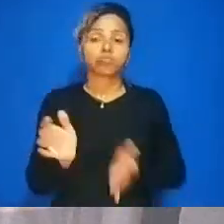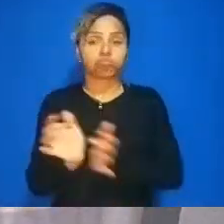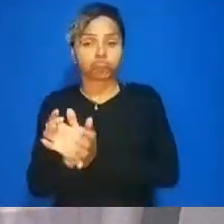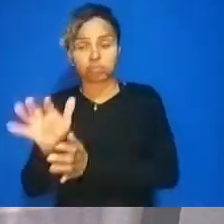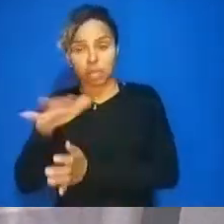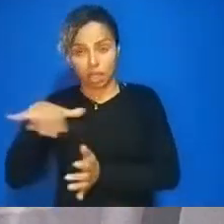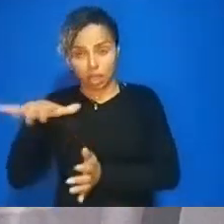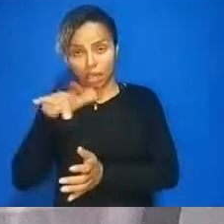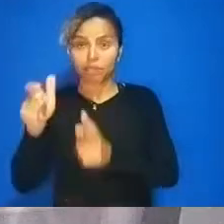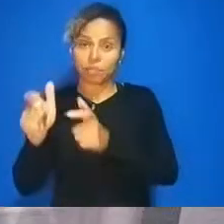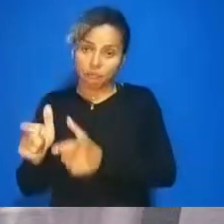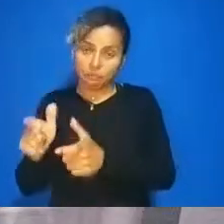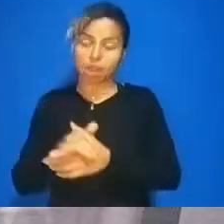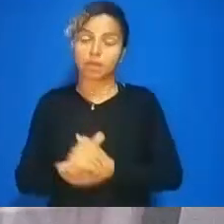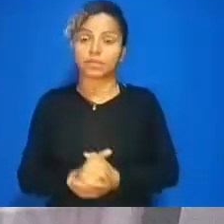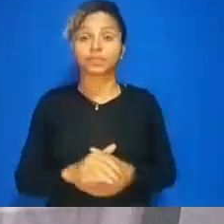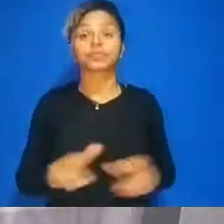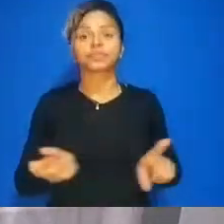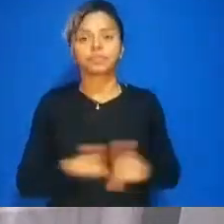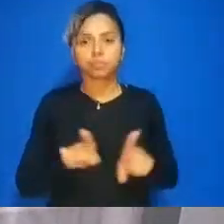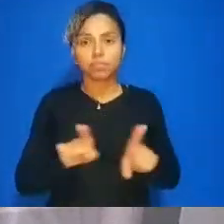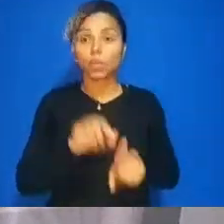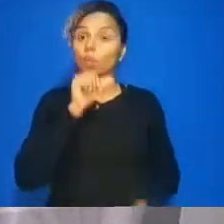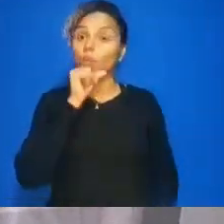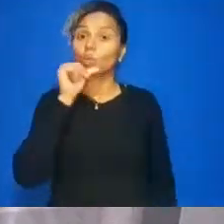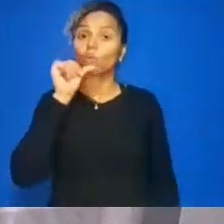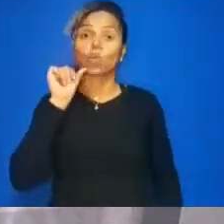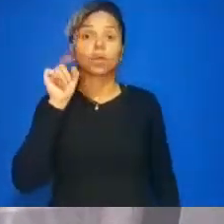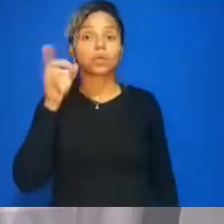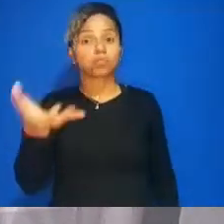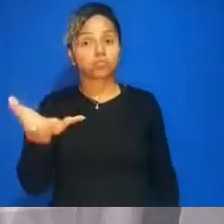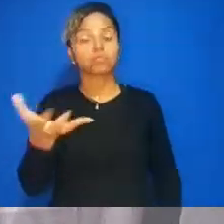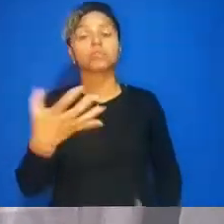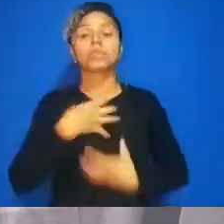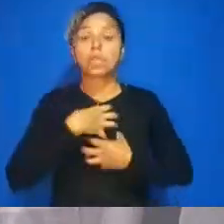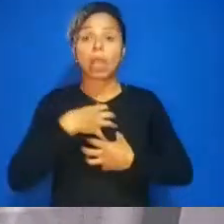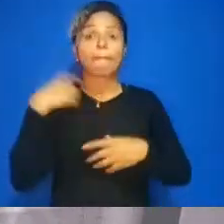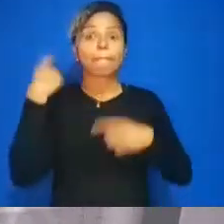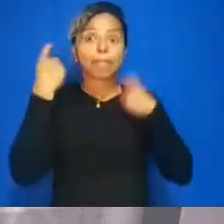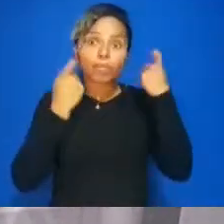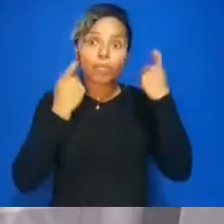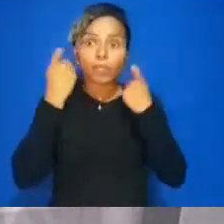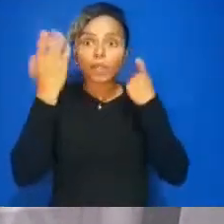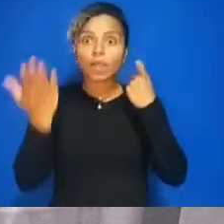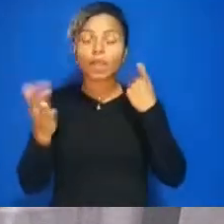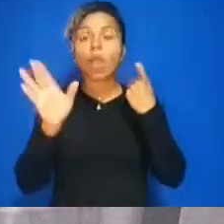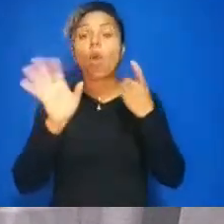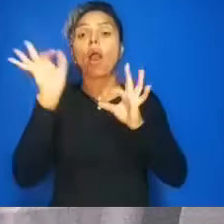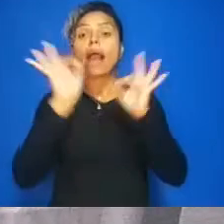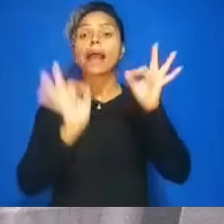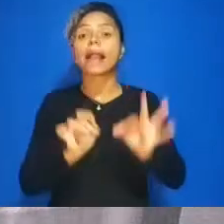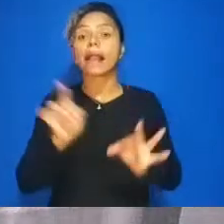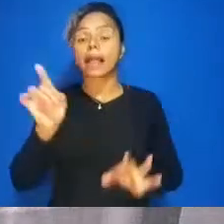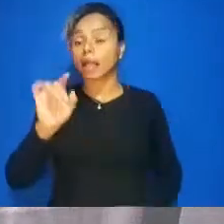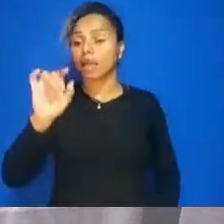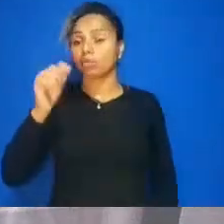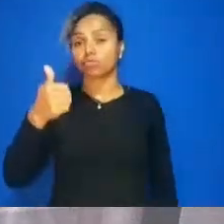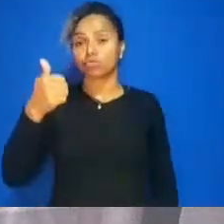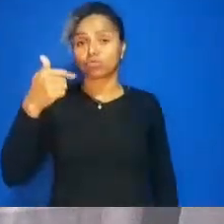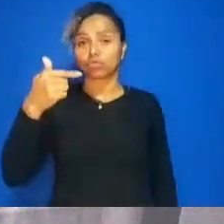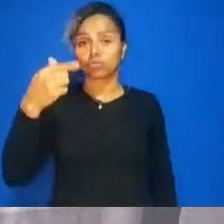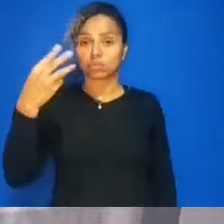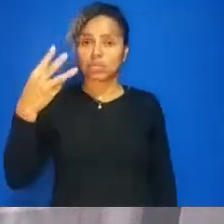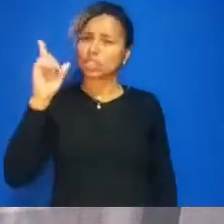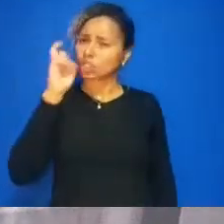Melo Casal também uma preocupação muito importante com a estrutura lá da 173 realmente é difícil você trabalhar também